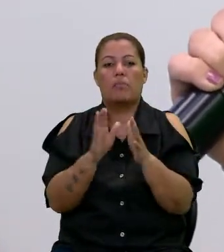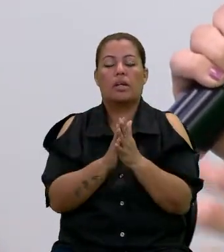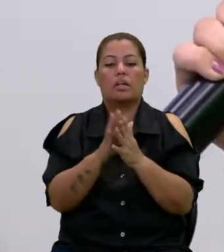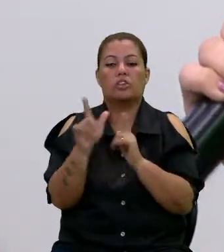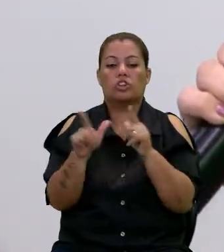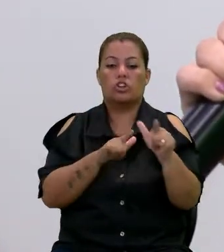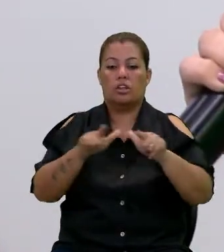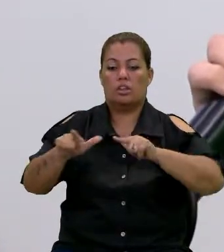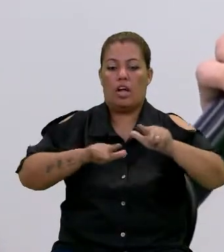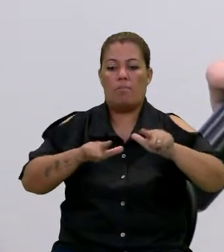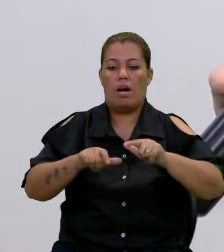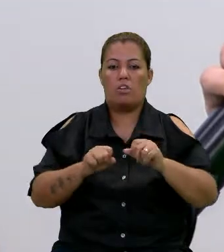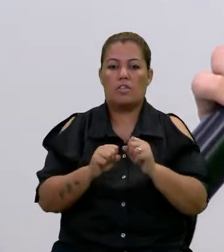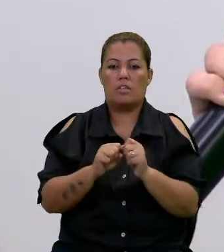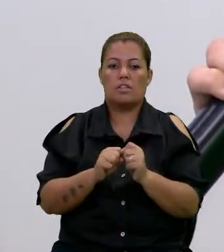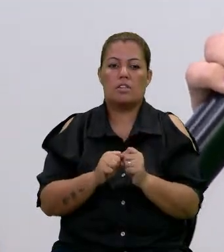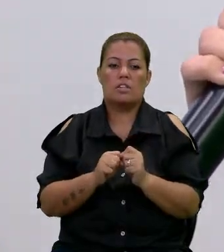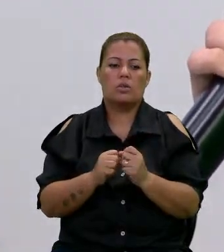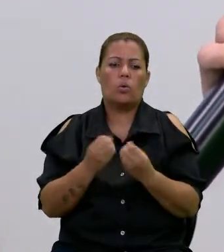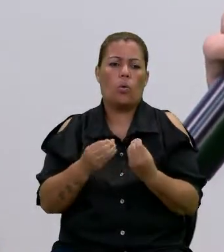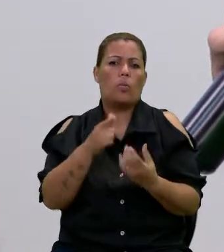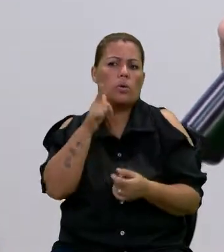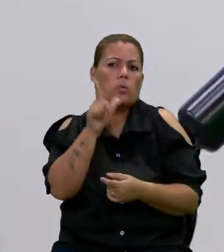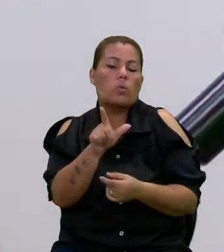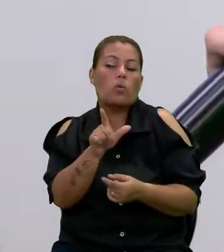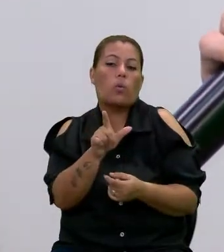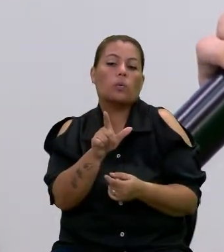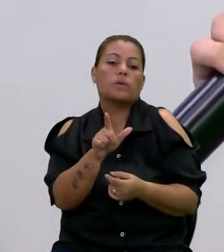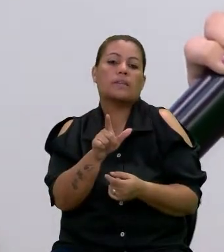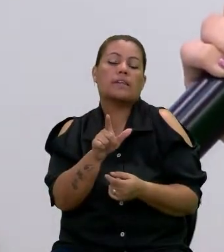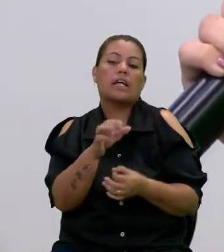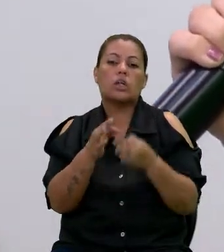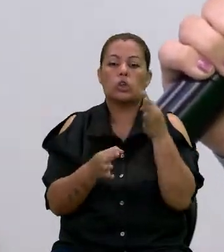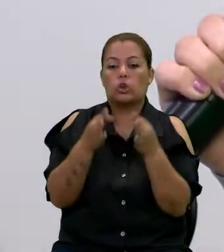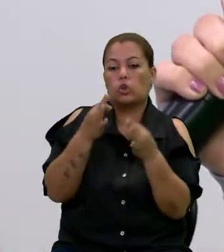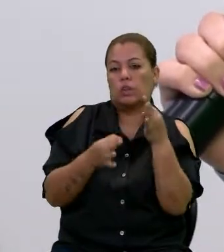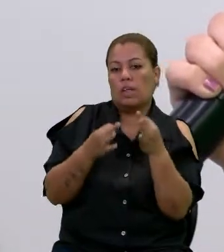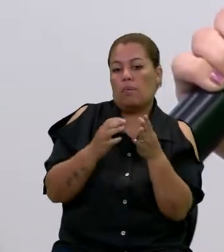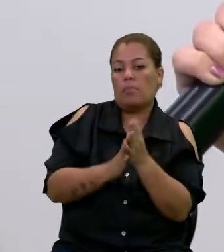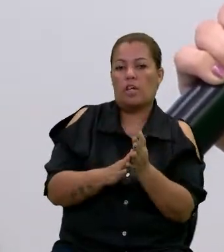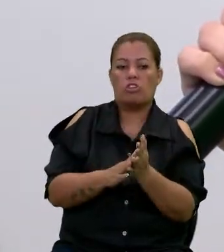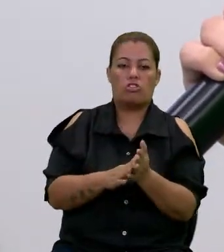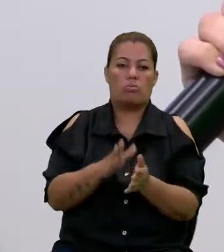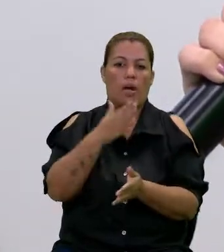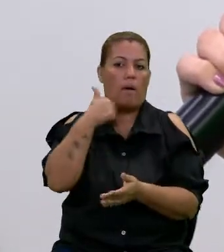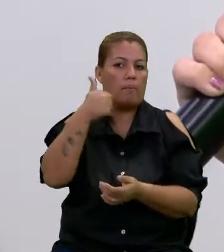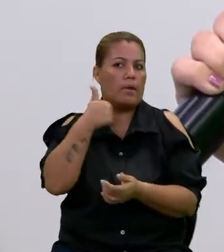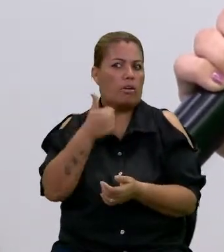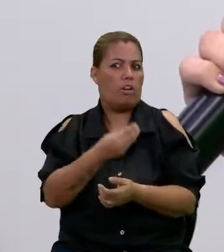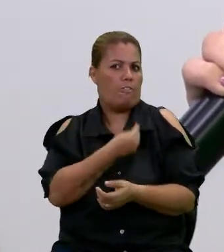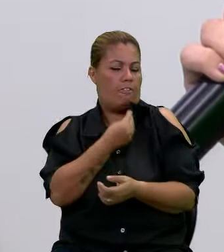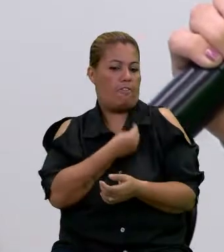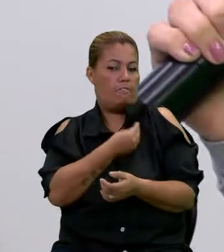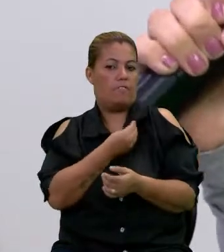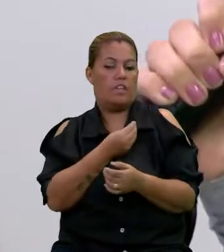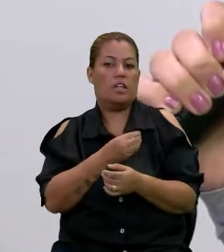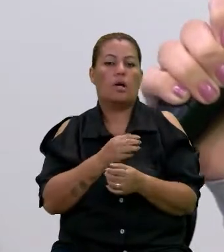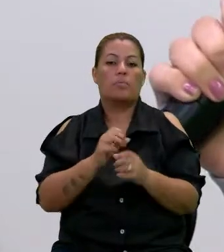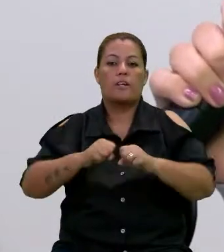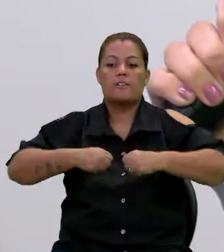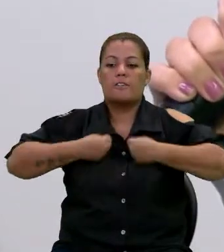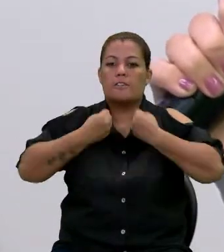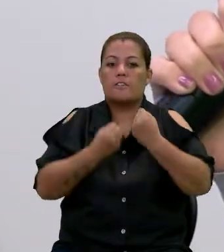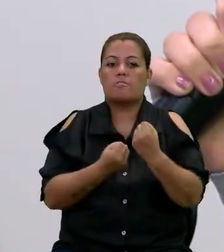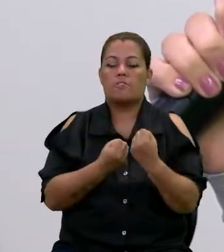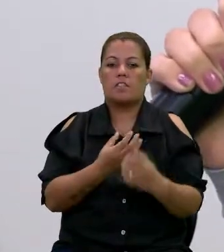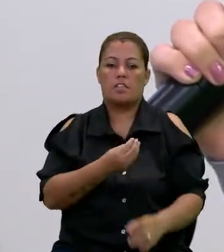gente trabalhar identificando o potencial desse paciente justamente para a qualidade de vida dele, encaminhar para ele se fortalecer para